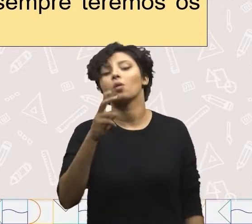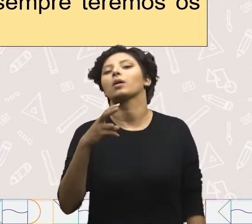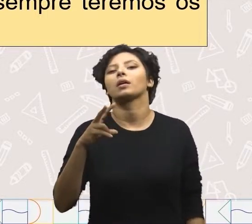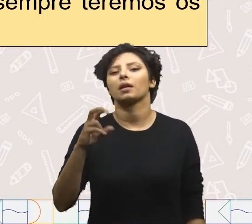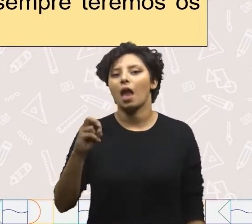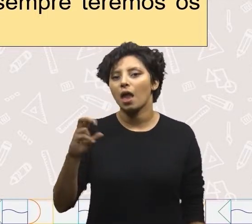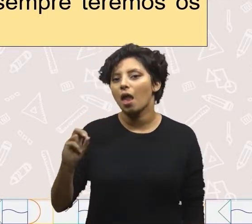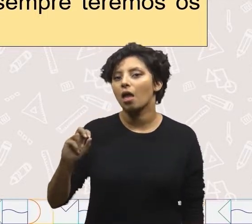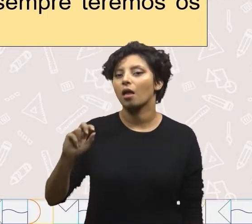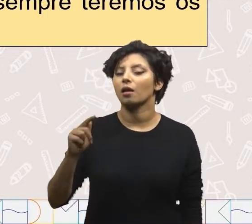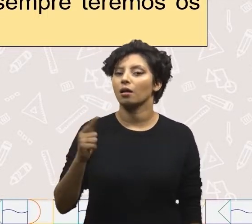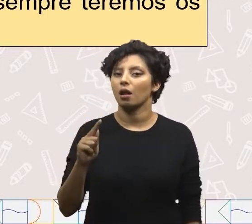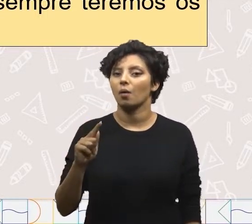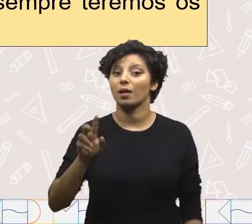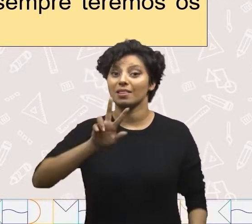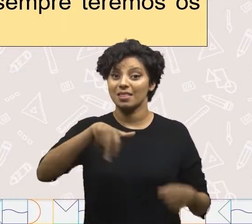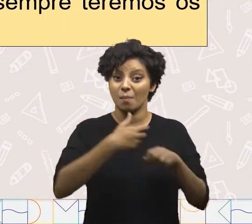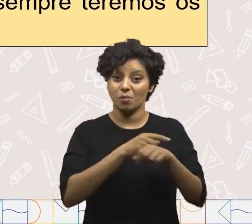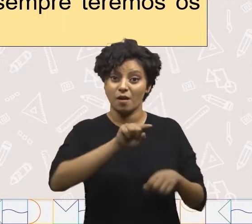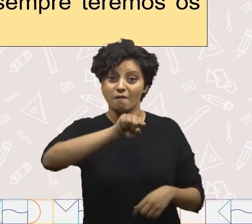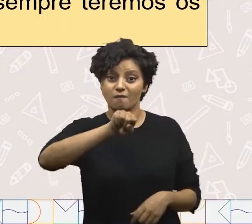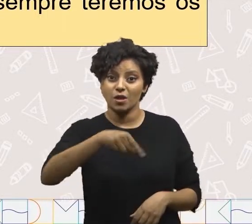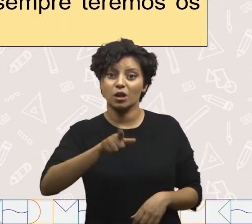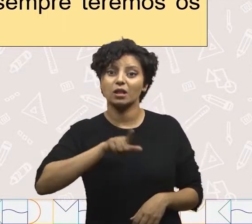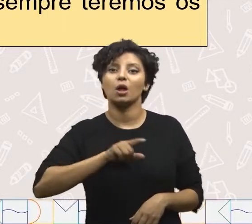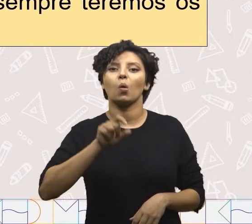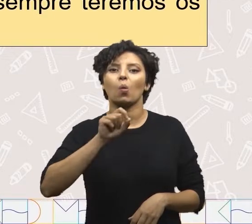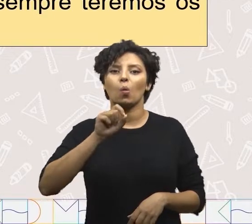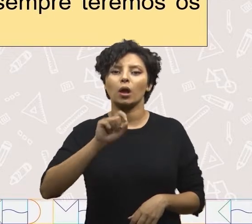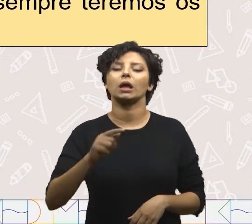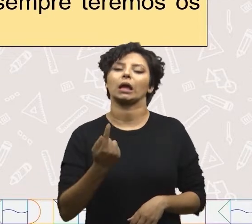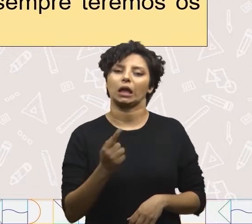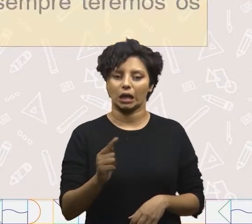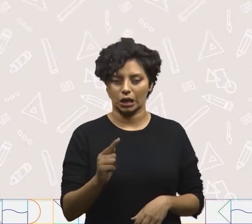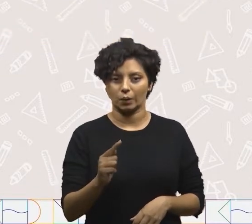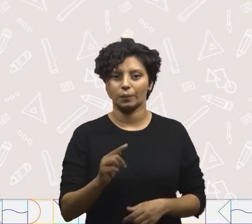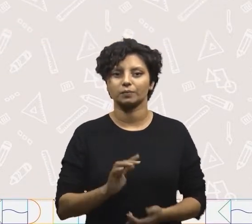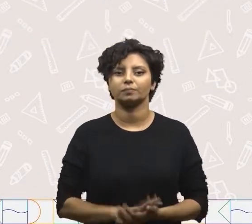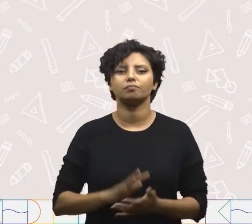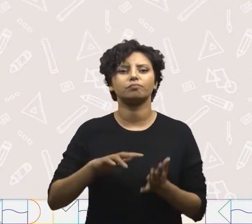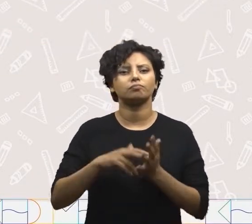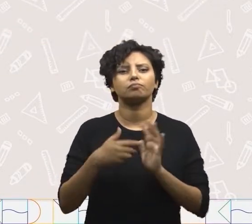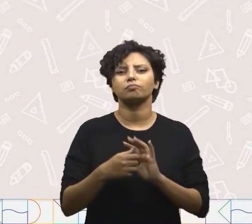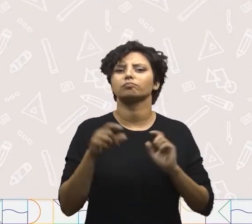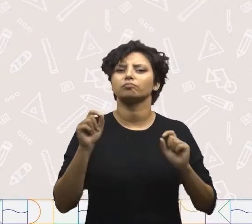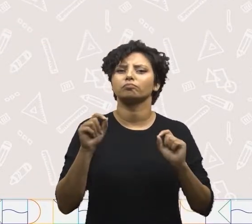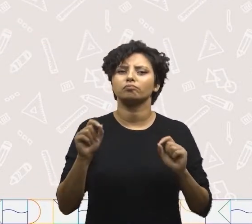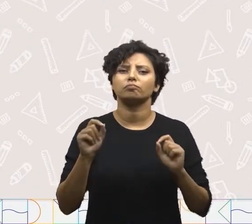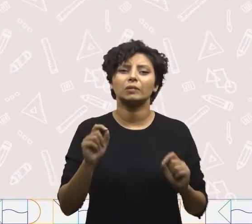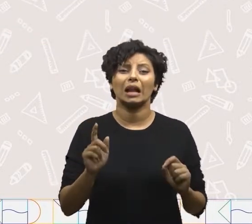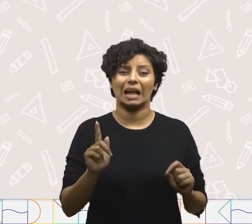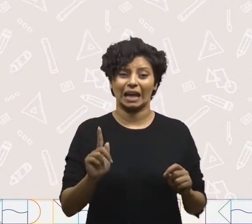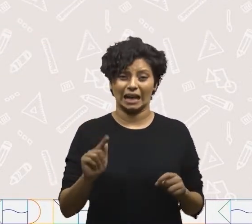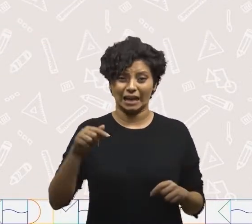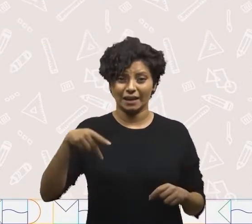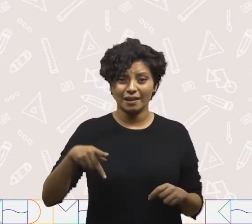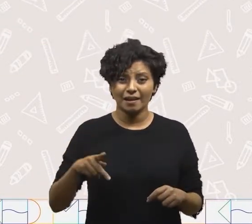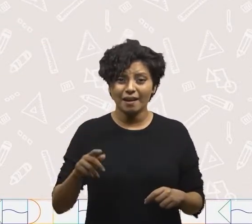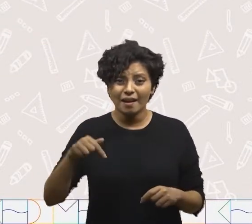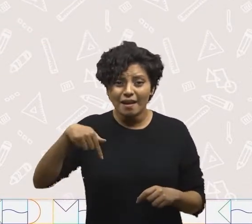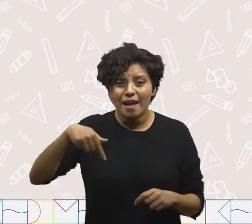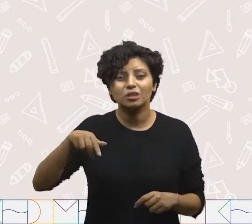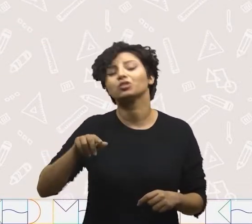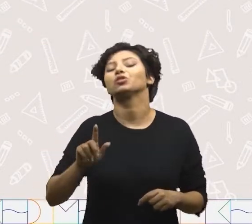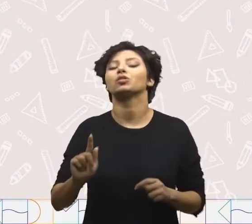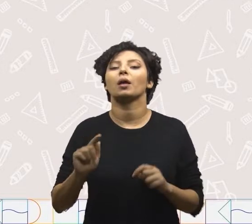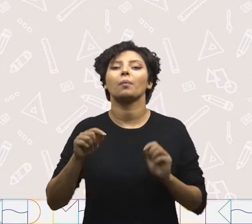Após a vírgula, sempre teremos os gramas. Ou seja, o quilograma é utilizado